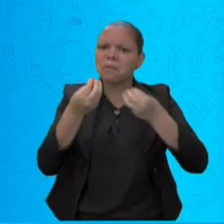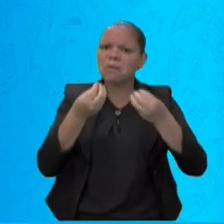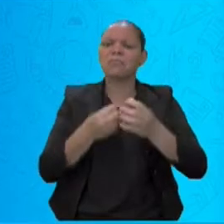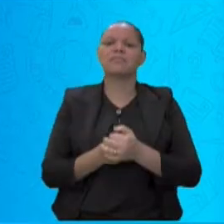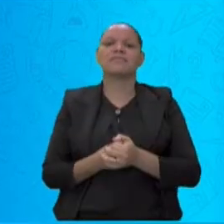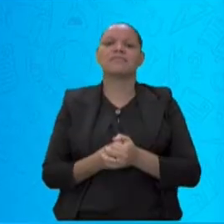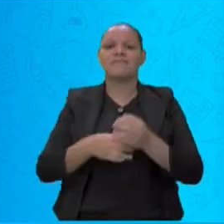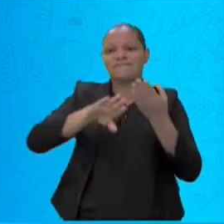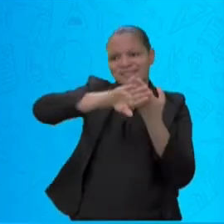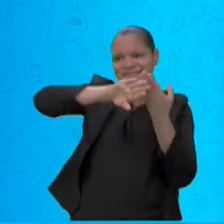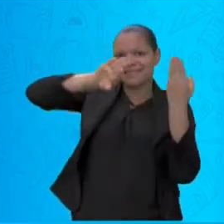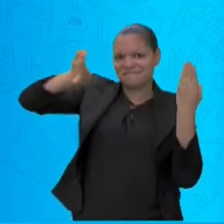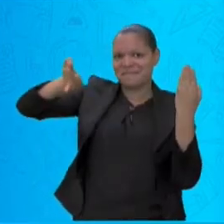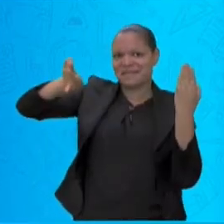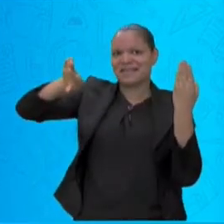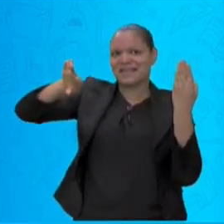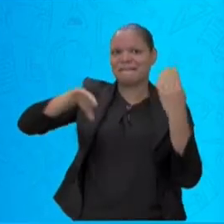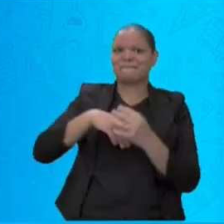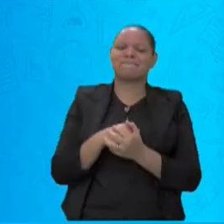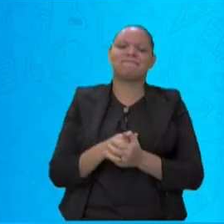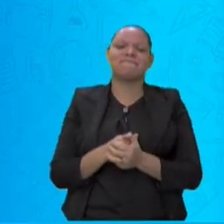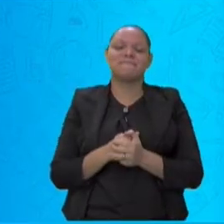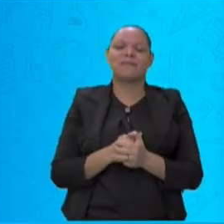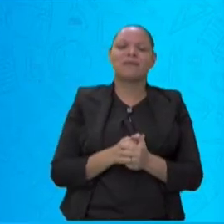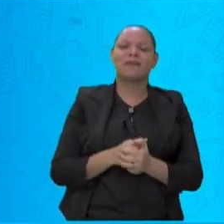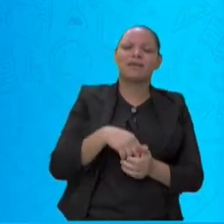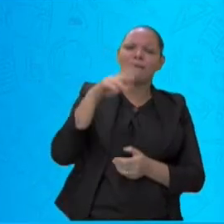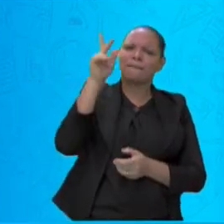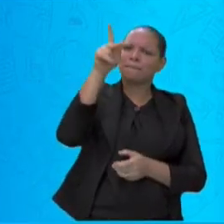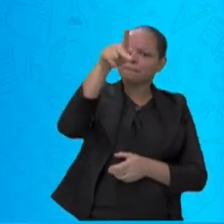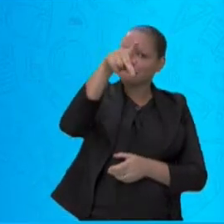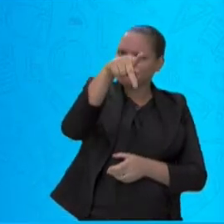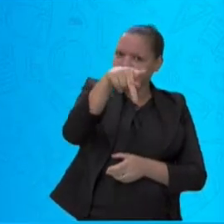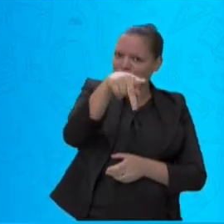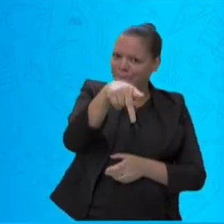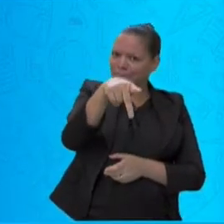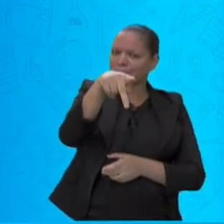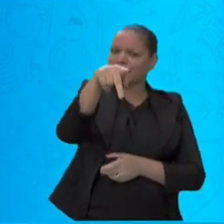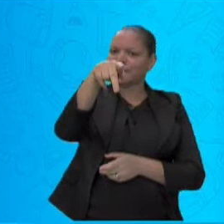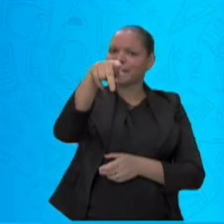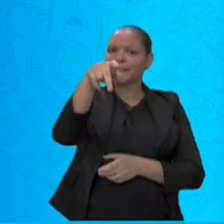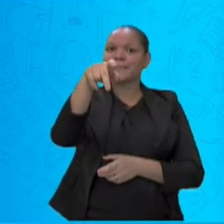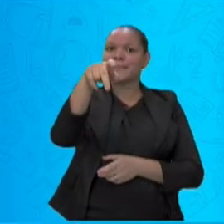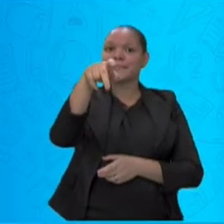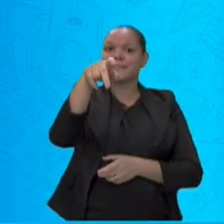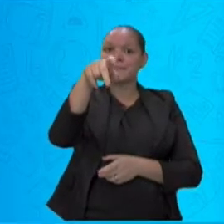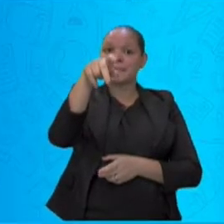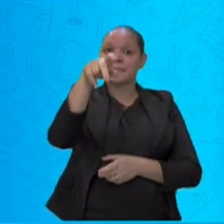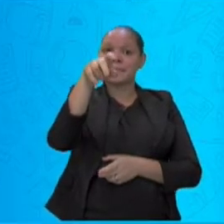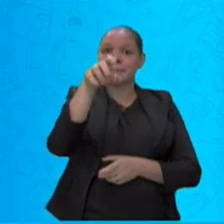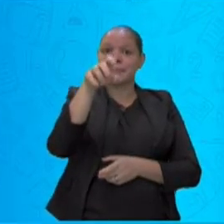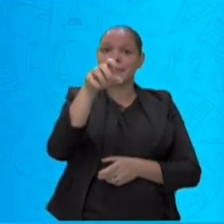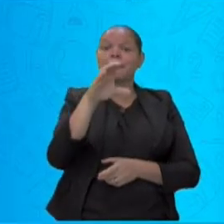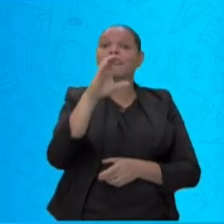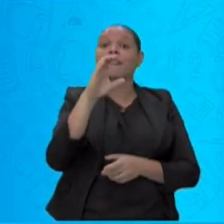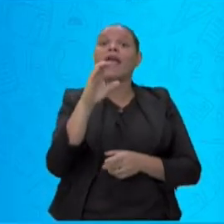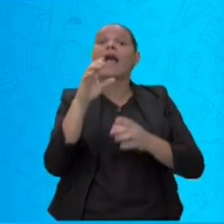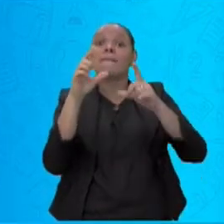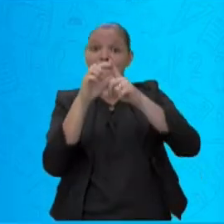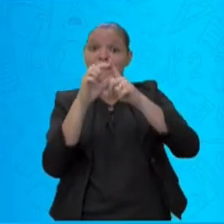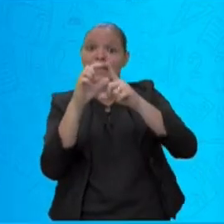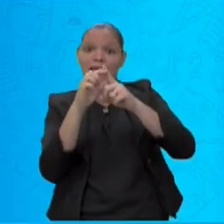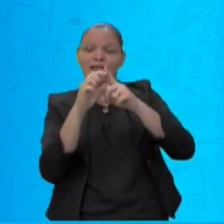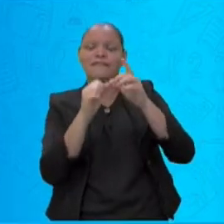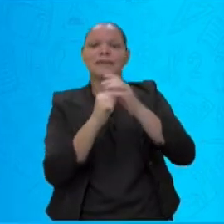silábica. A gente já me deu que ele é perfeito. Mas vamos confirmar, ó. Clí-mi